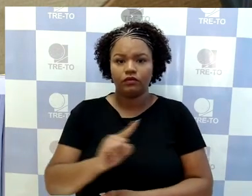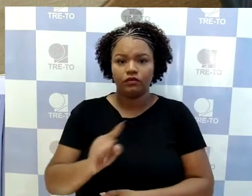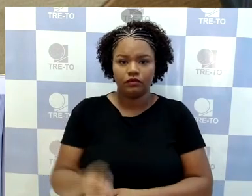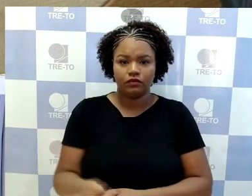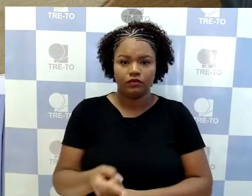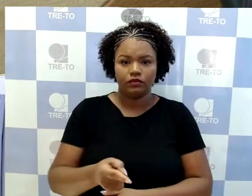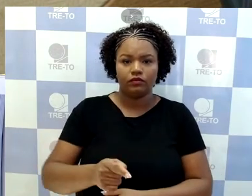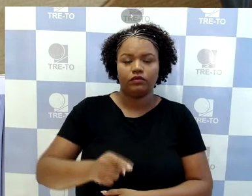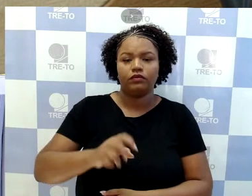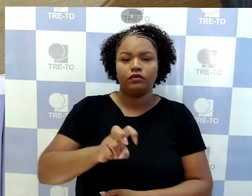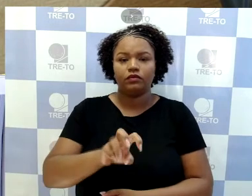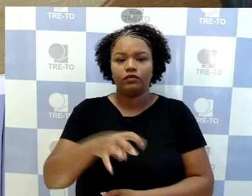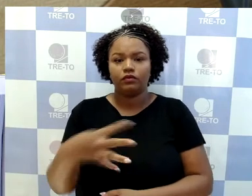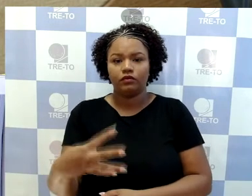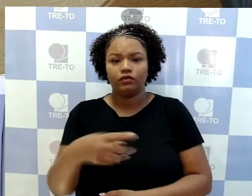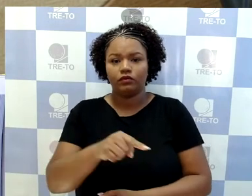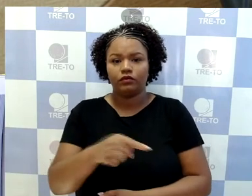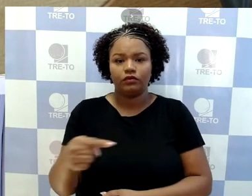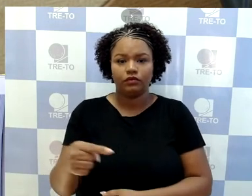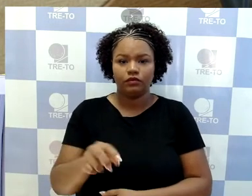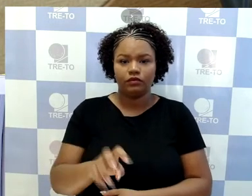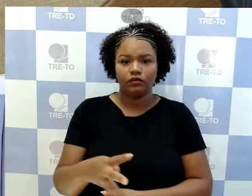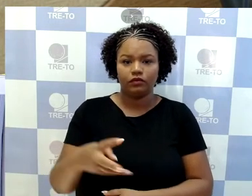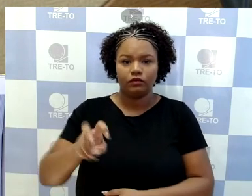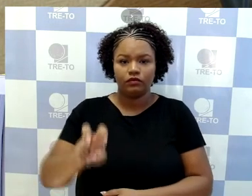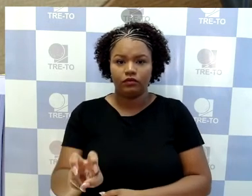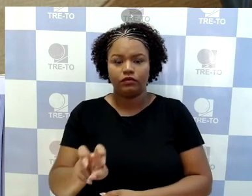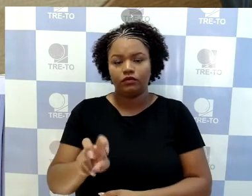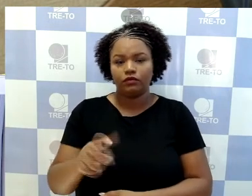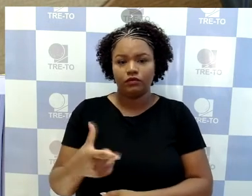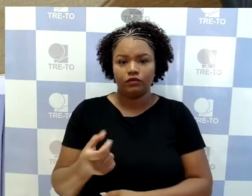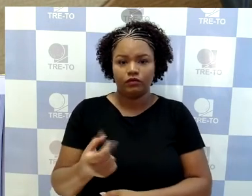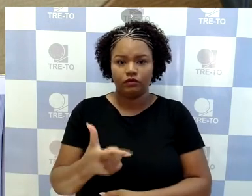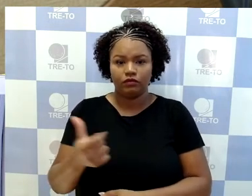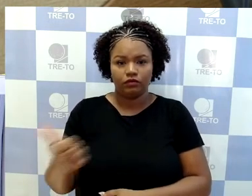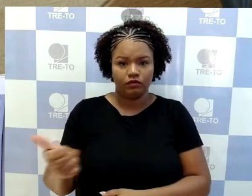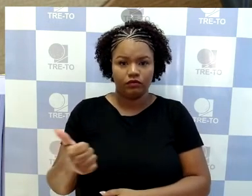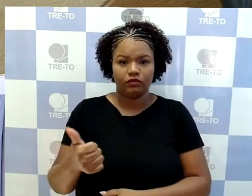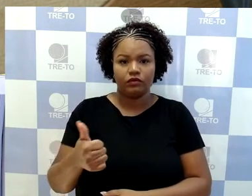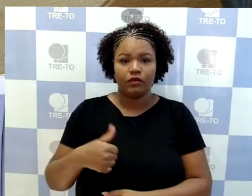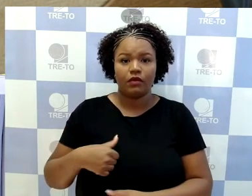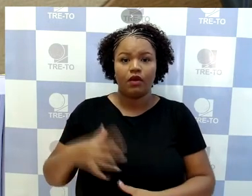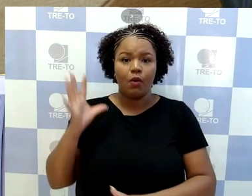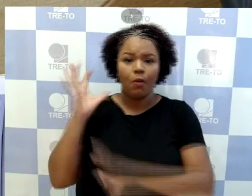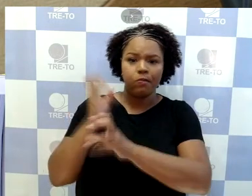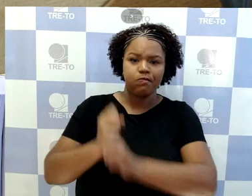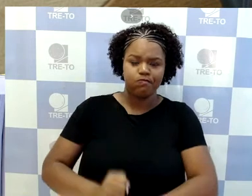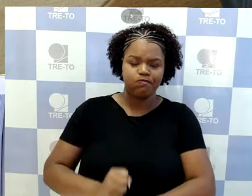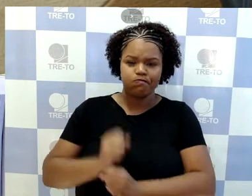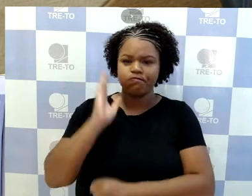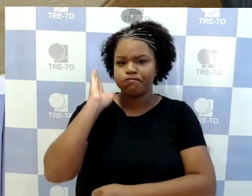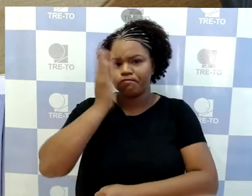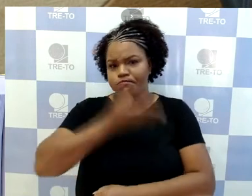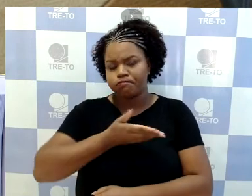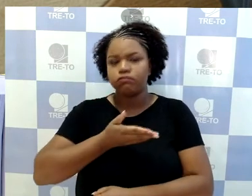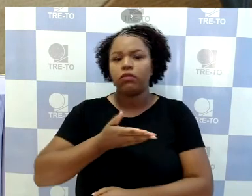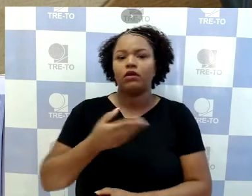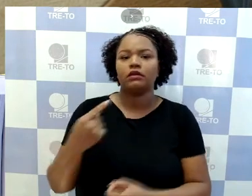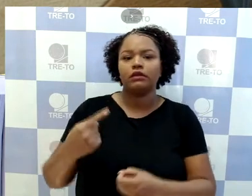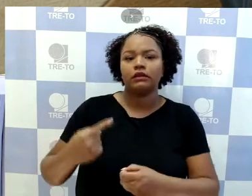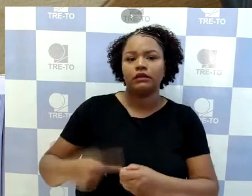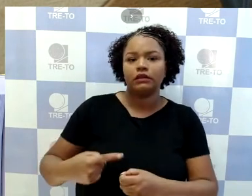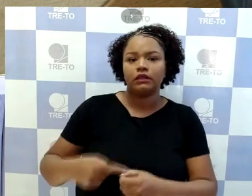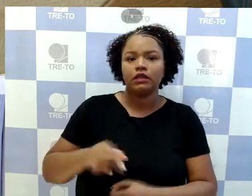dígito 45.2021. Prestação de contas, exercício financeiro, Rio da Conceição Tocantins,